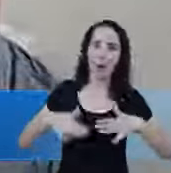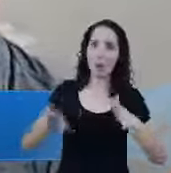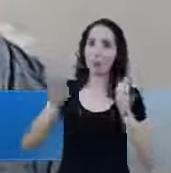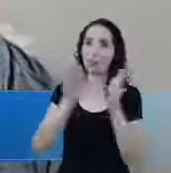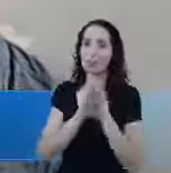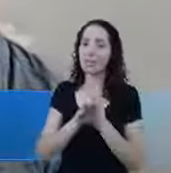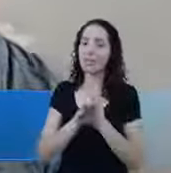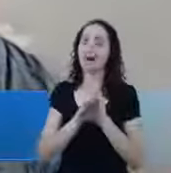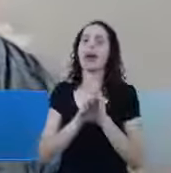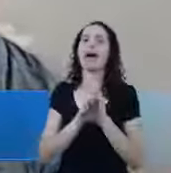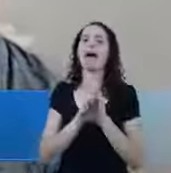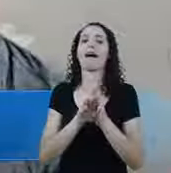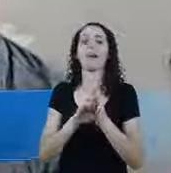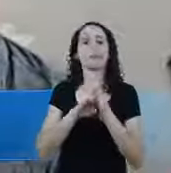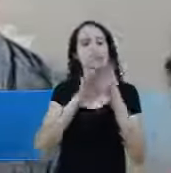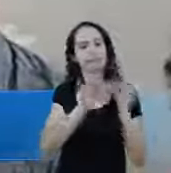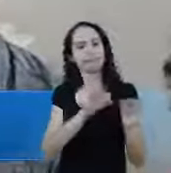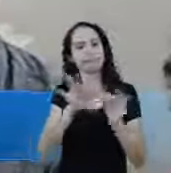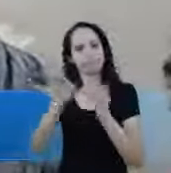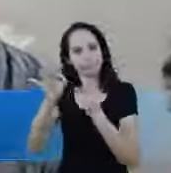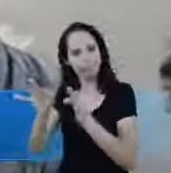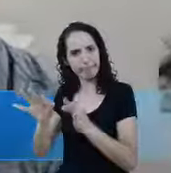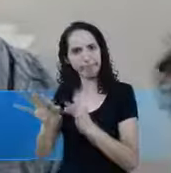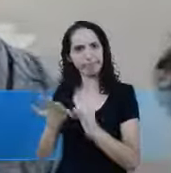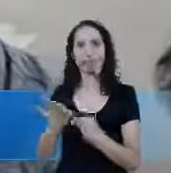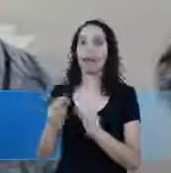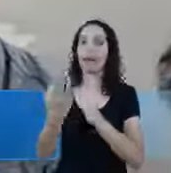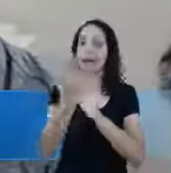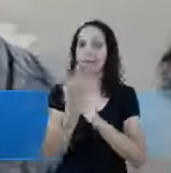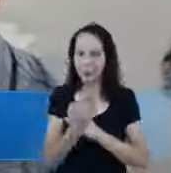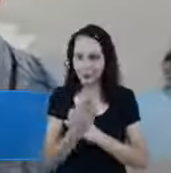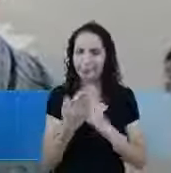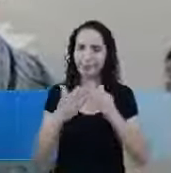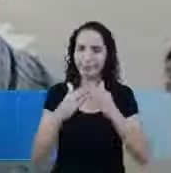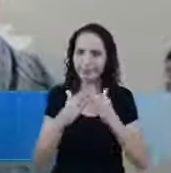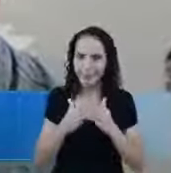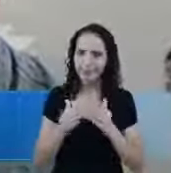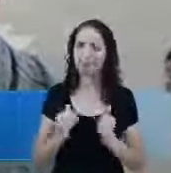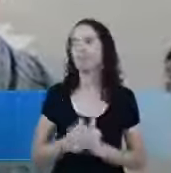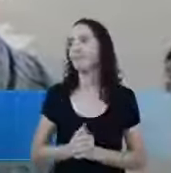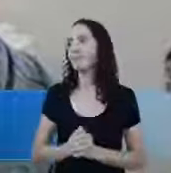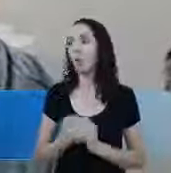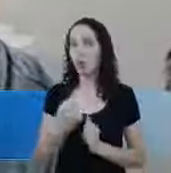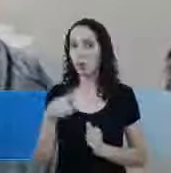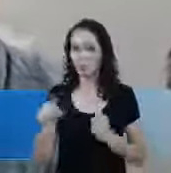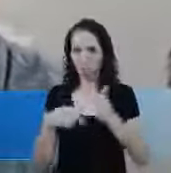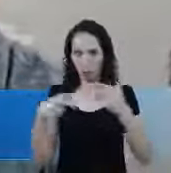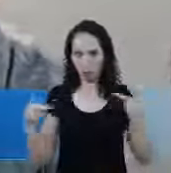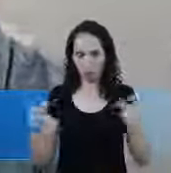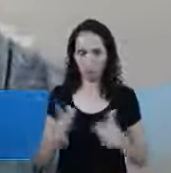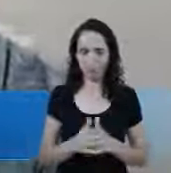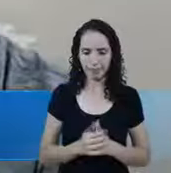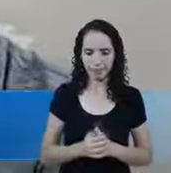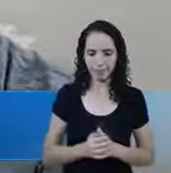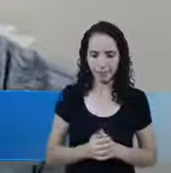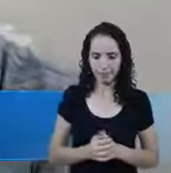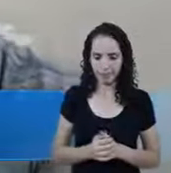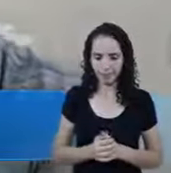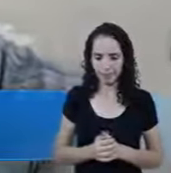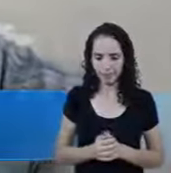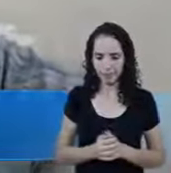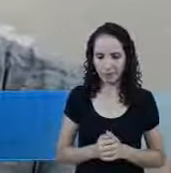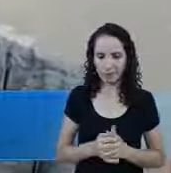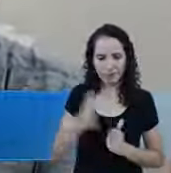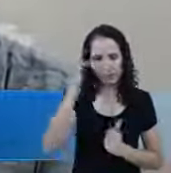Quero já agradecer Nos seus eixos Nos seus conformes Nos ajude Tá bom Última coisa Eu não sei se Tenho algo Já